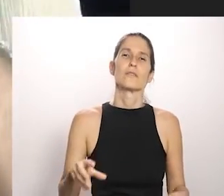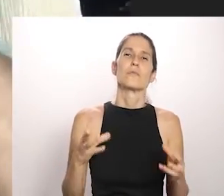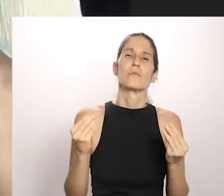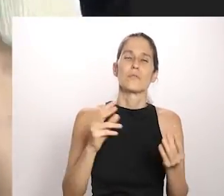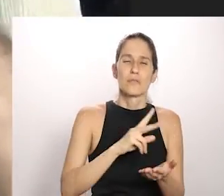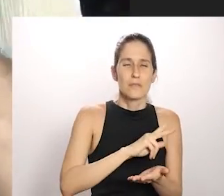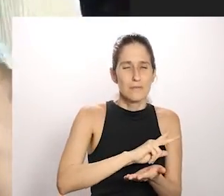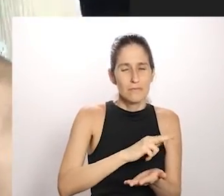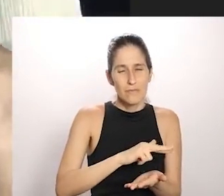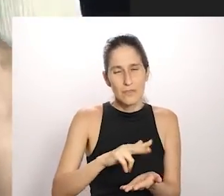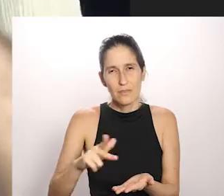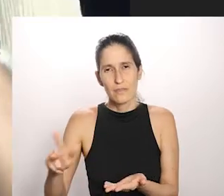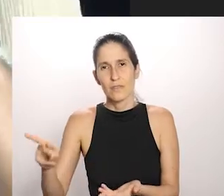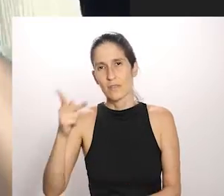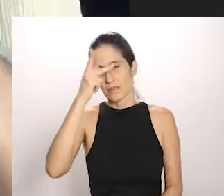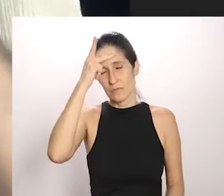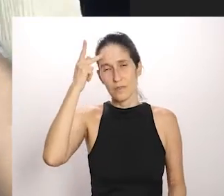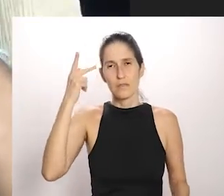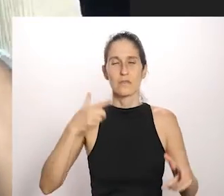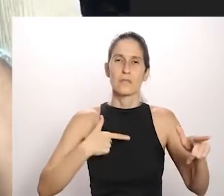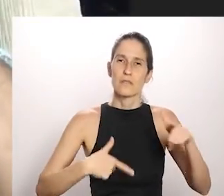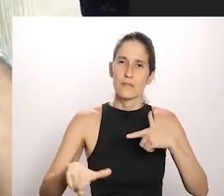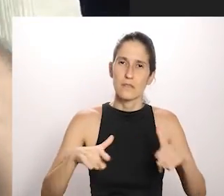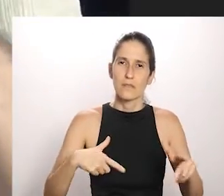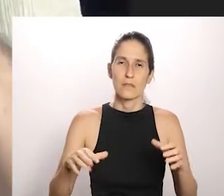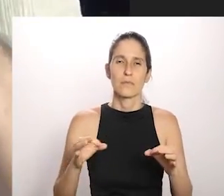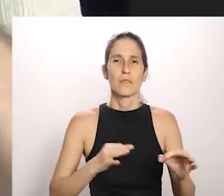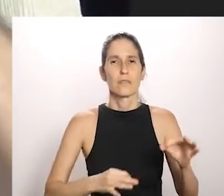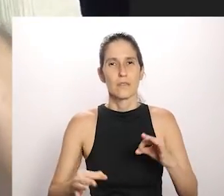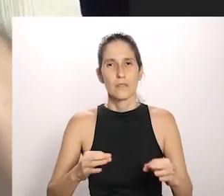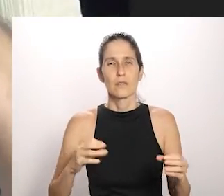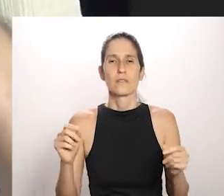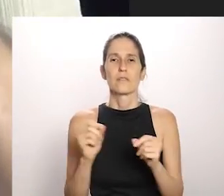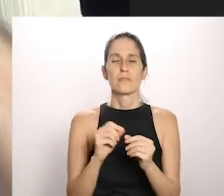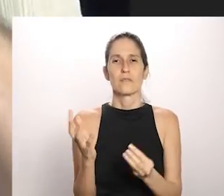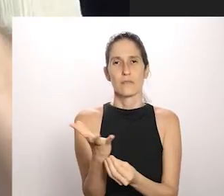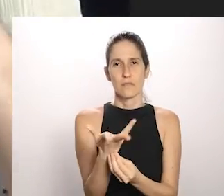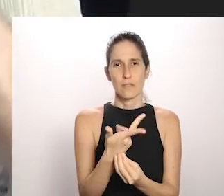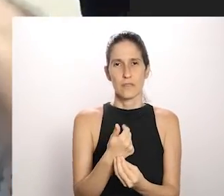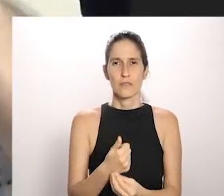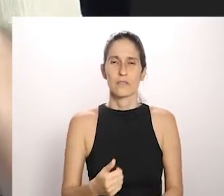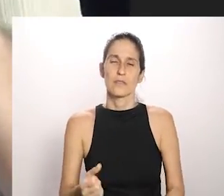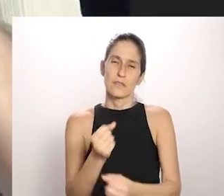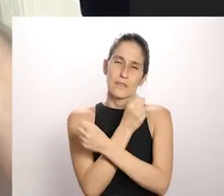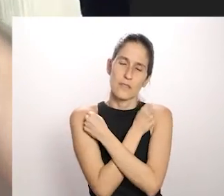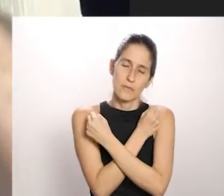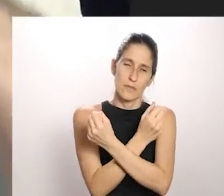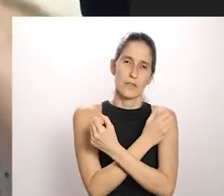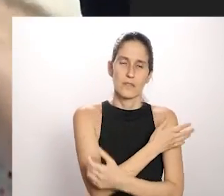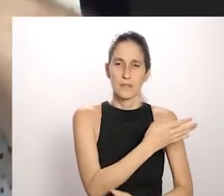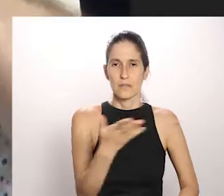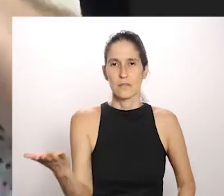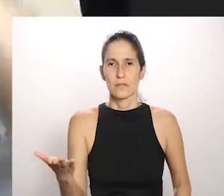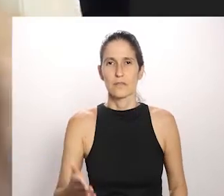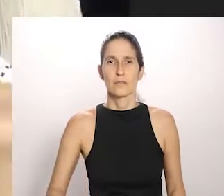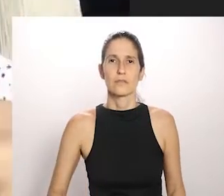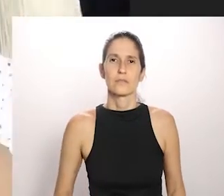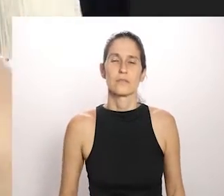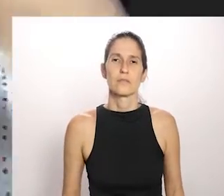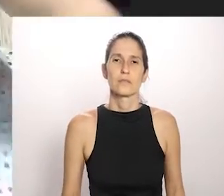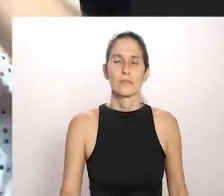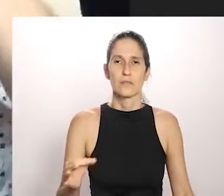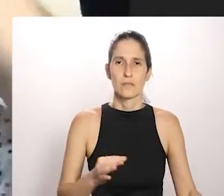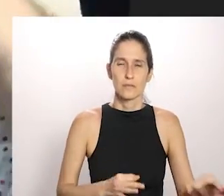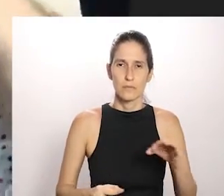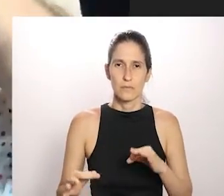Gilberto Bala Músico, Joana, é produtora também lá do Poço Comprido, é Thelma, muita gente boa que tem aqui, Patrícia Correia, dizer